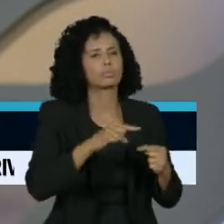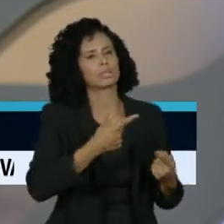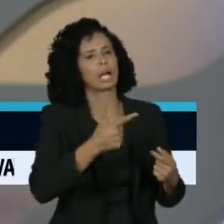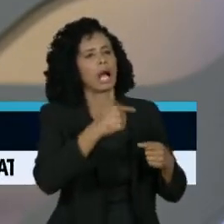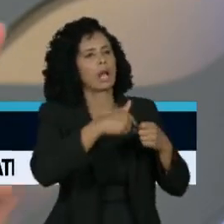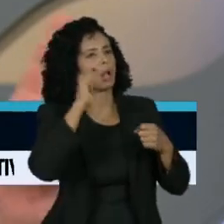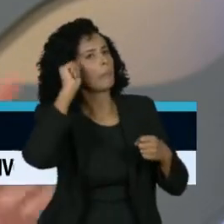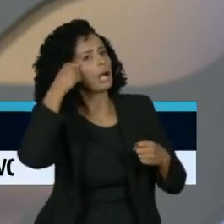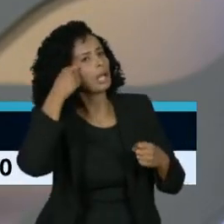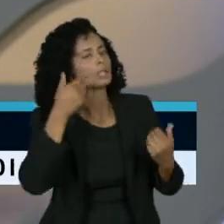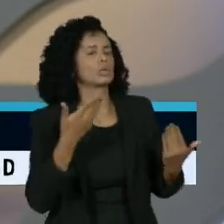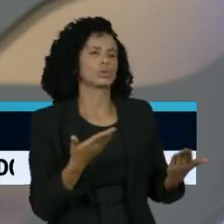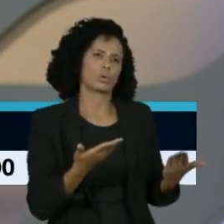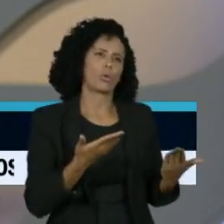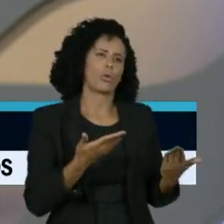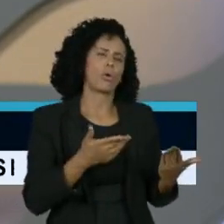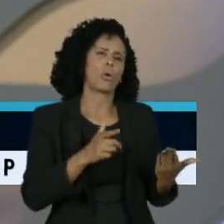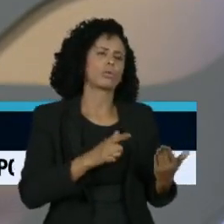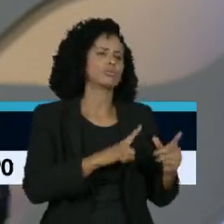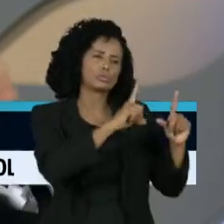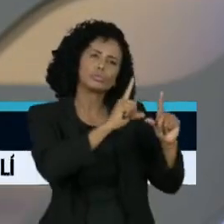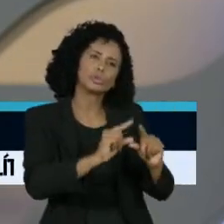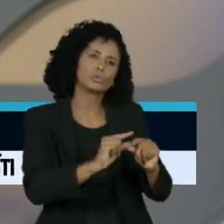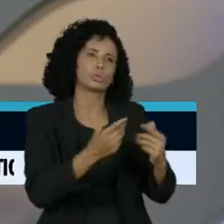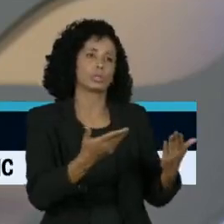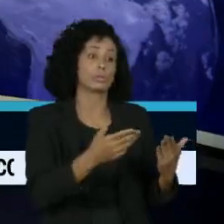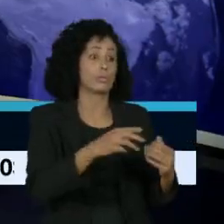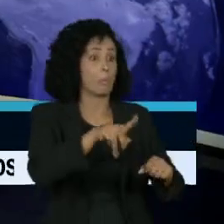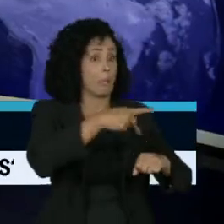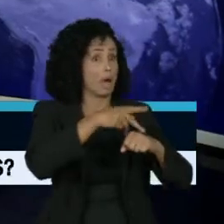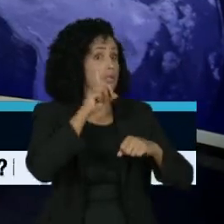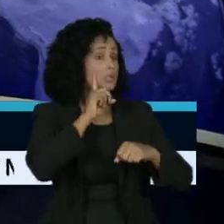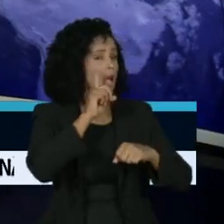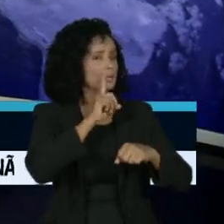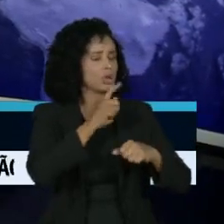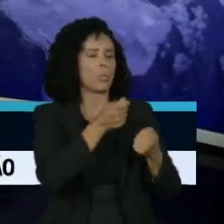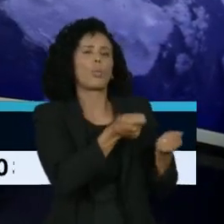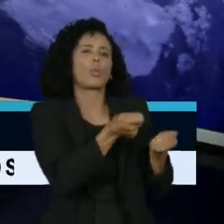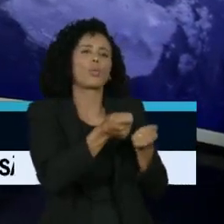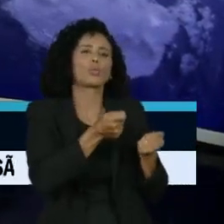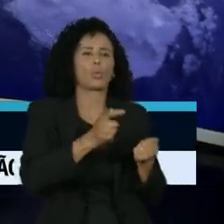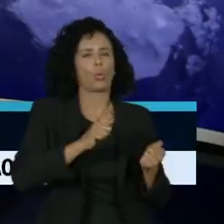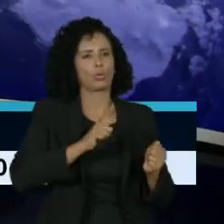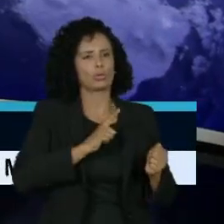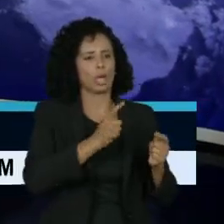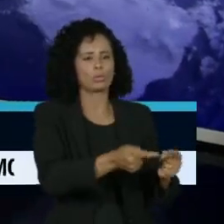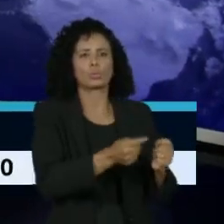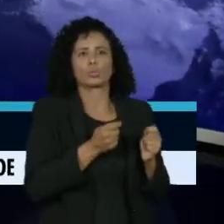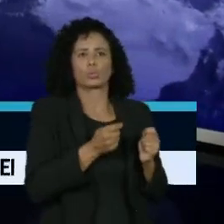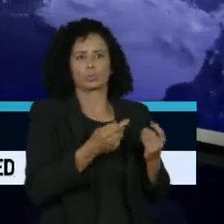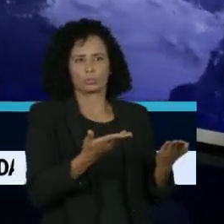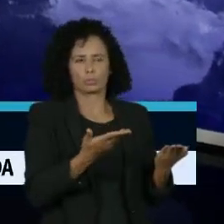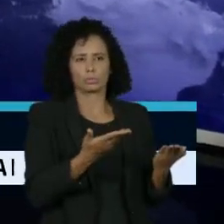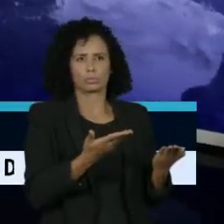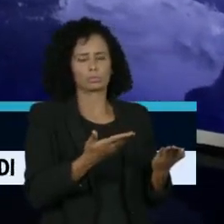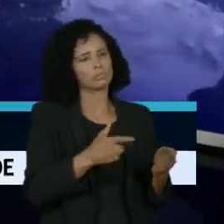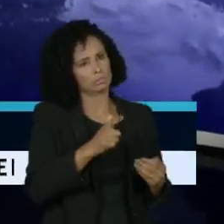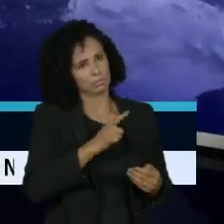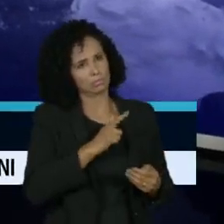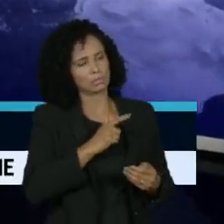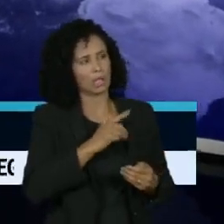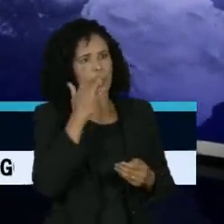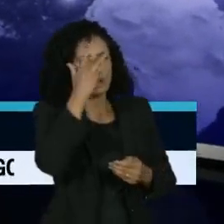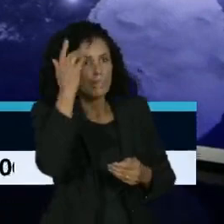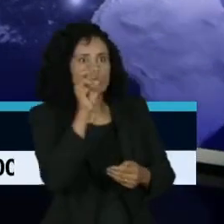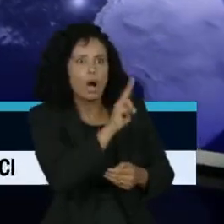drasticamente. Nos Estados Unidos, esse consumo se mantém estável. Quem consome? O Oriente. O Oriente está aumentando esse tipo de consumo. Agora, independente